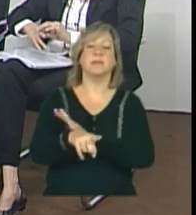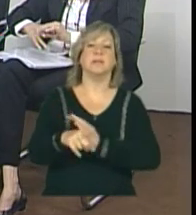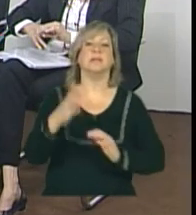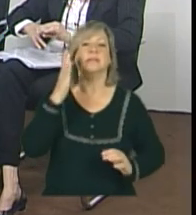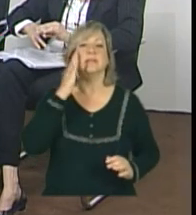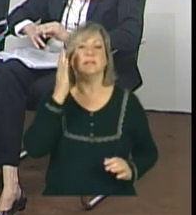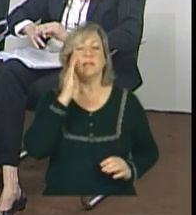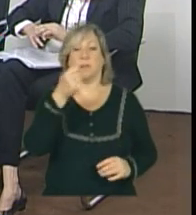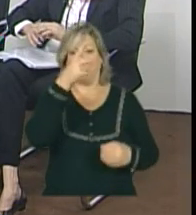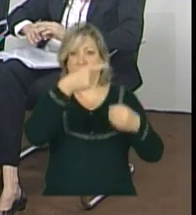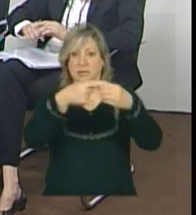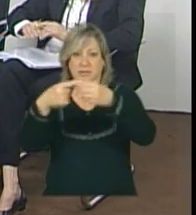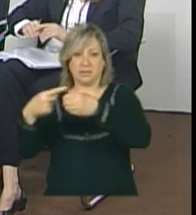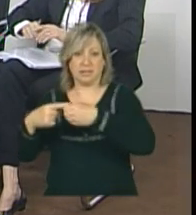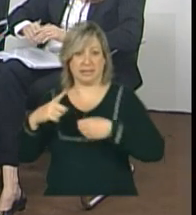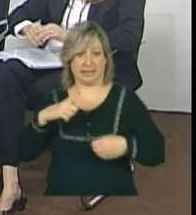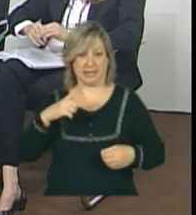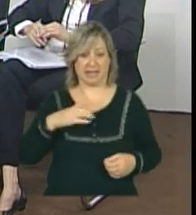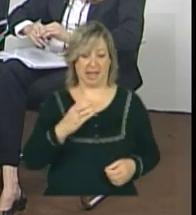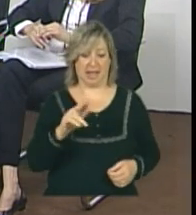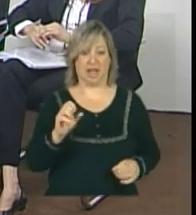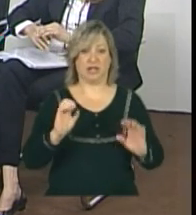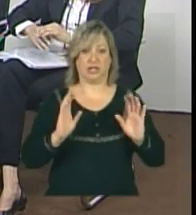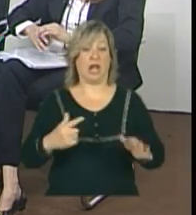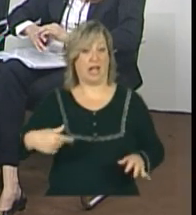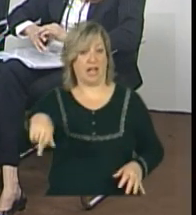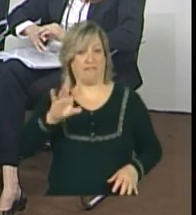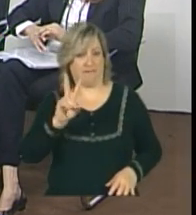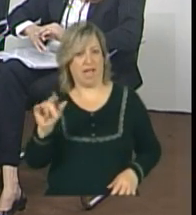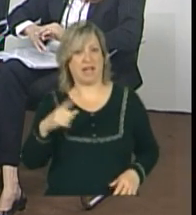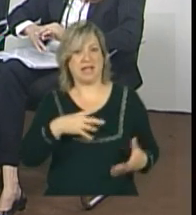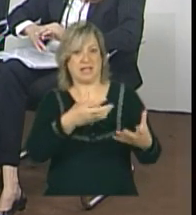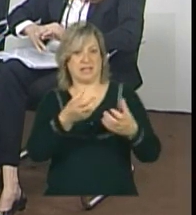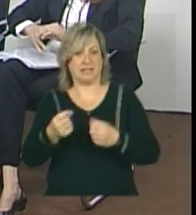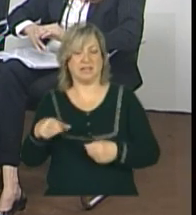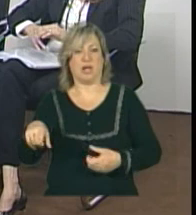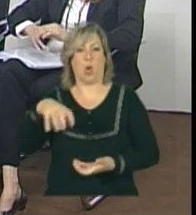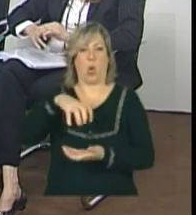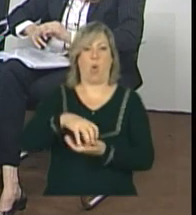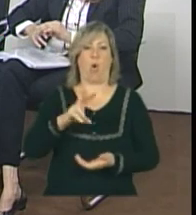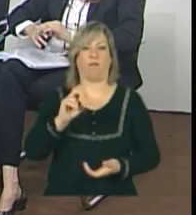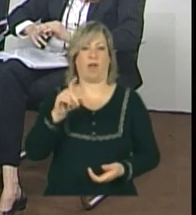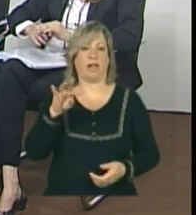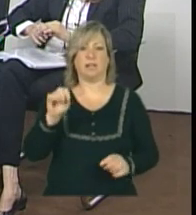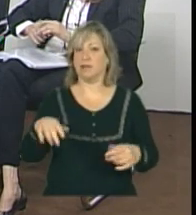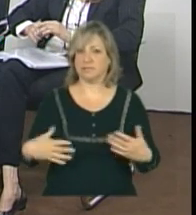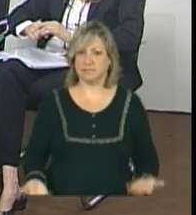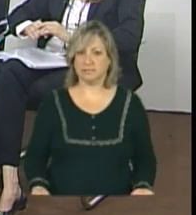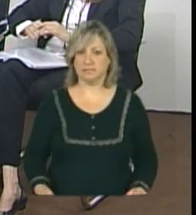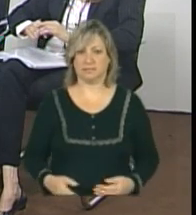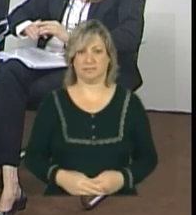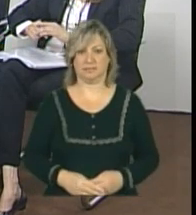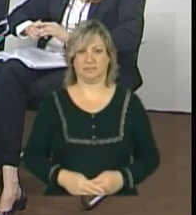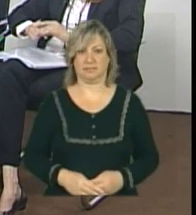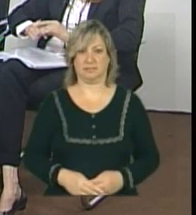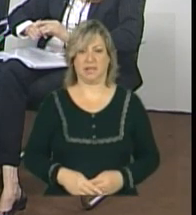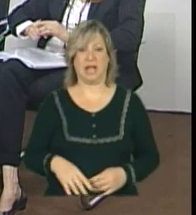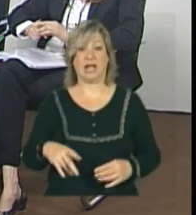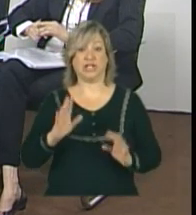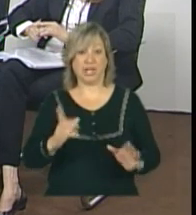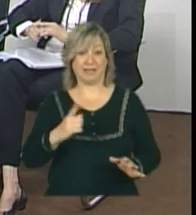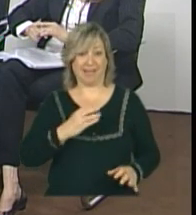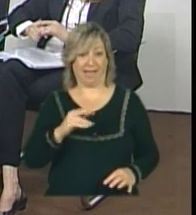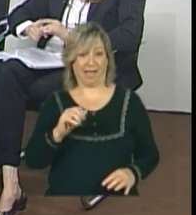PAIF executado nas unidades de CRAS já serão beneficiados com a equipe volante, se seria automática, né?